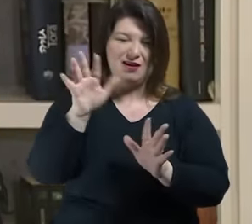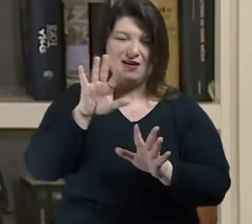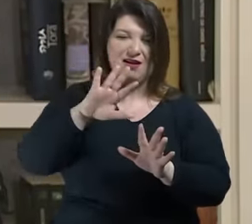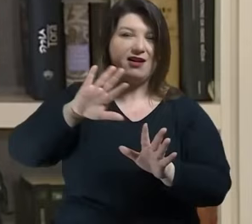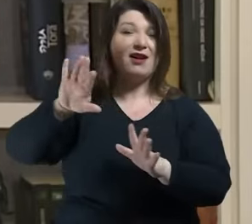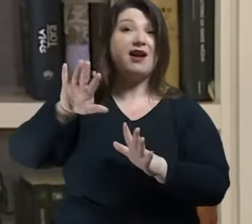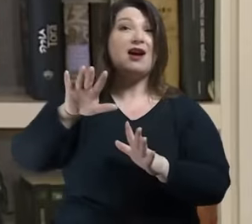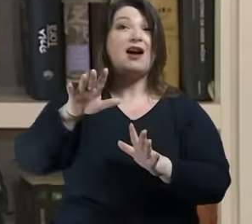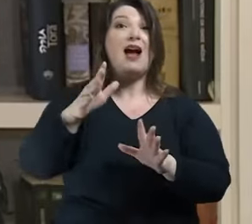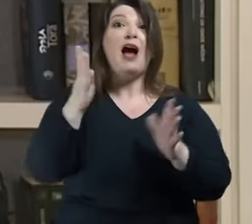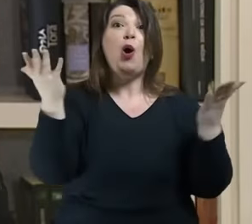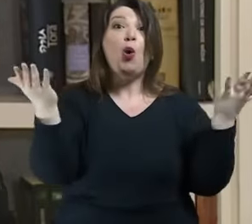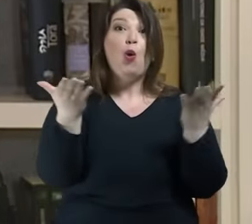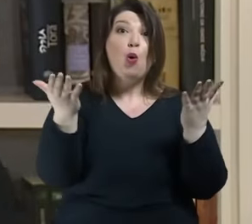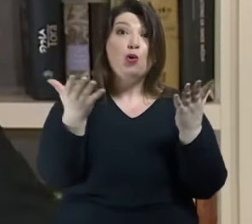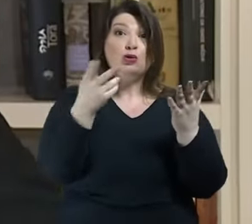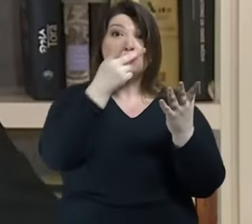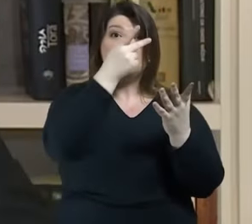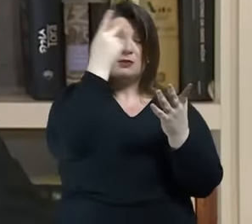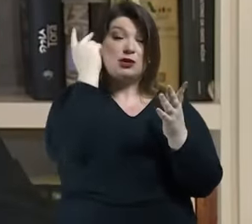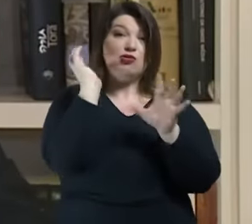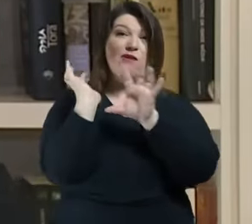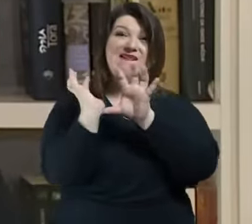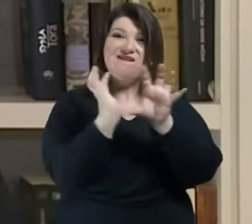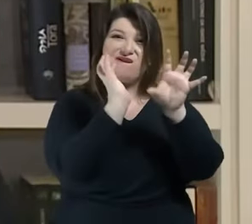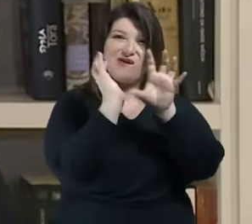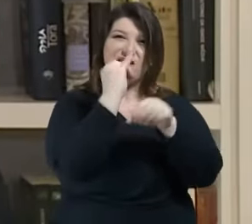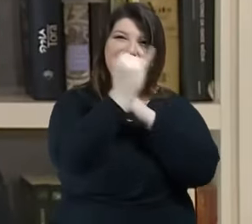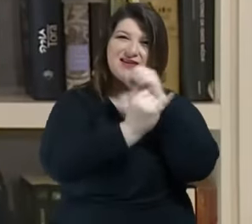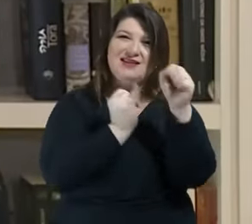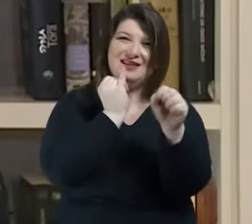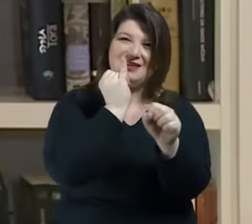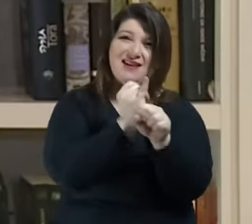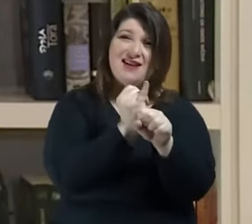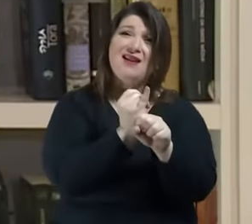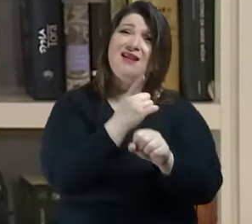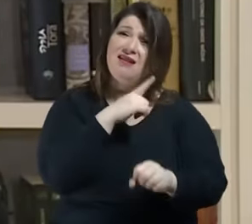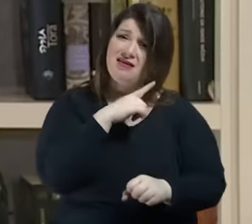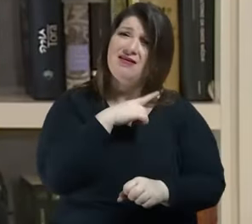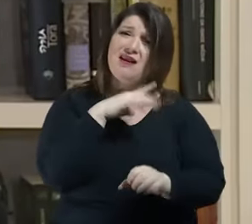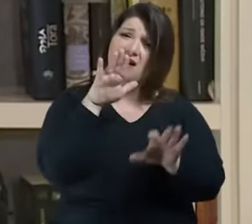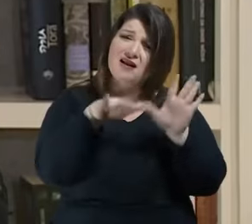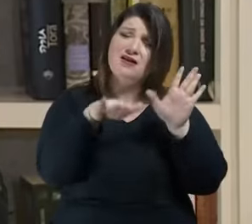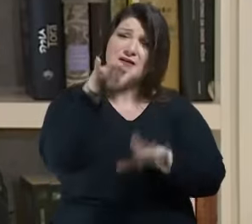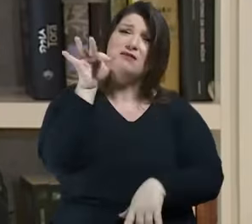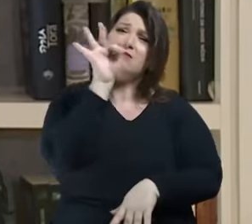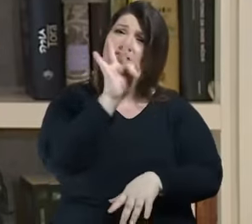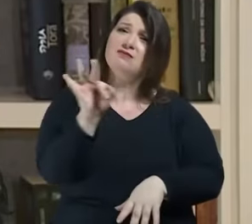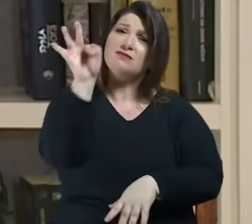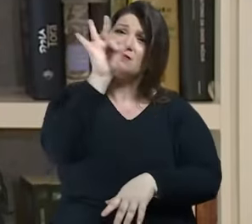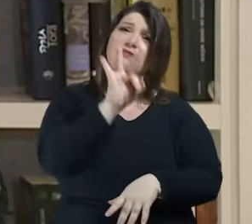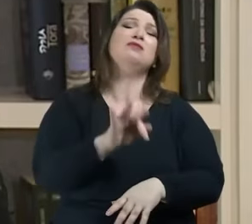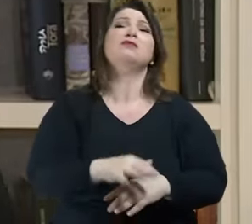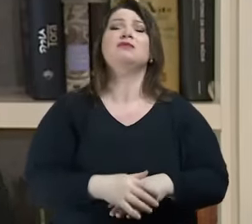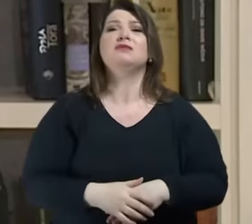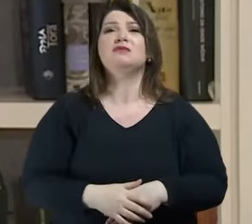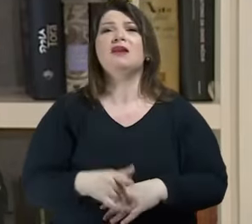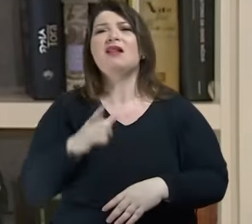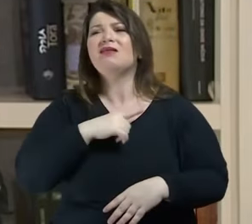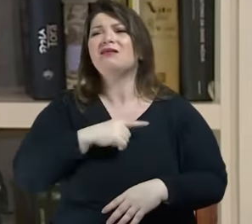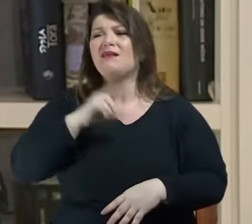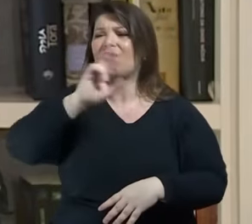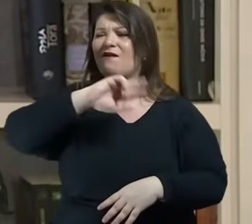origem acadêmica. Nesse caso eu digo que eu me torno aqui também objeto várias pessoas que são